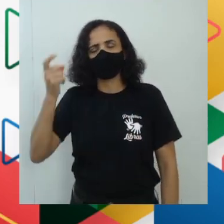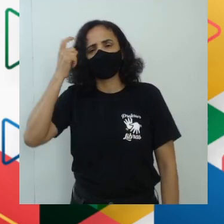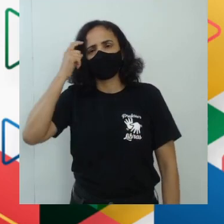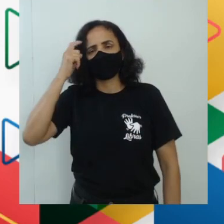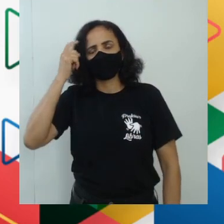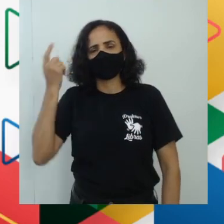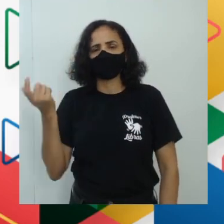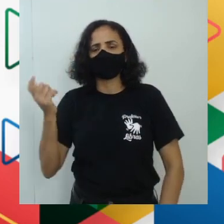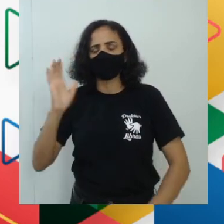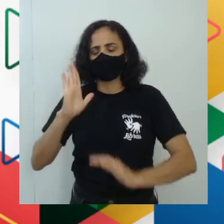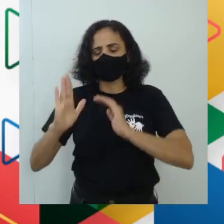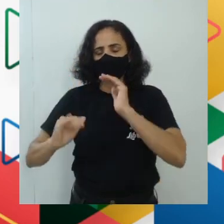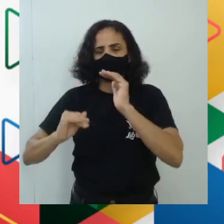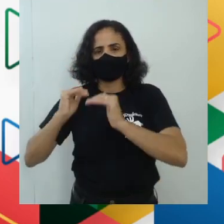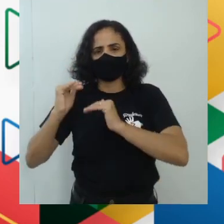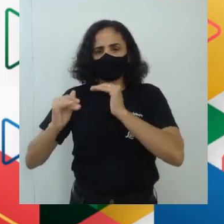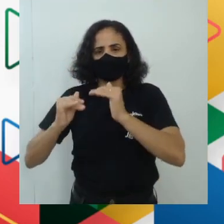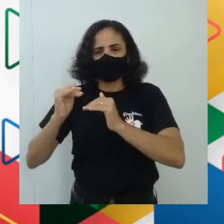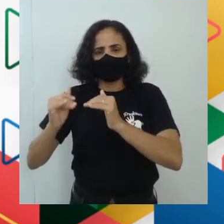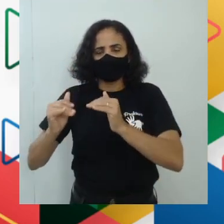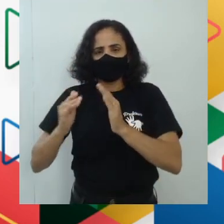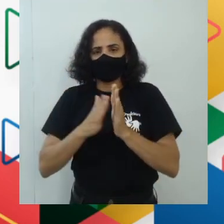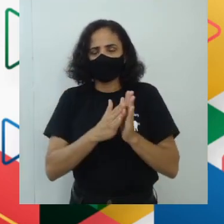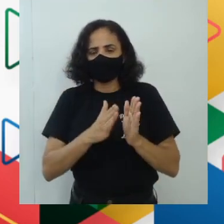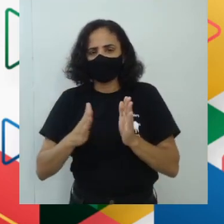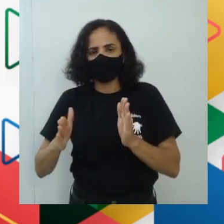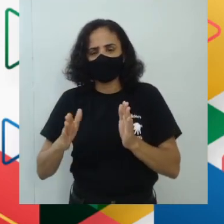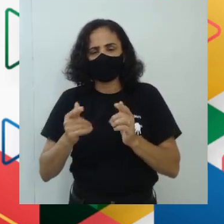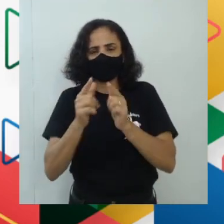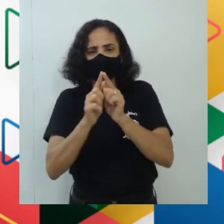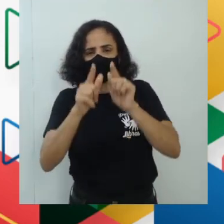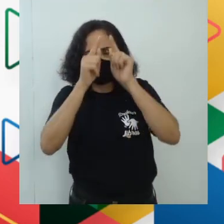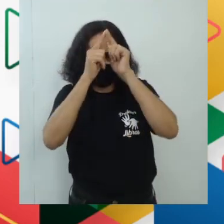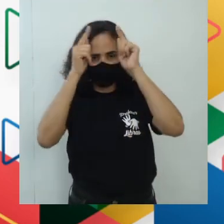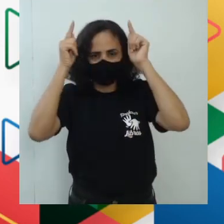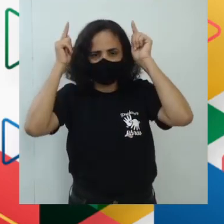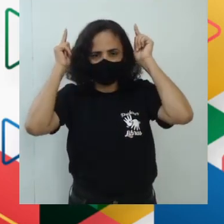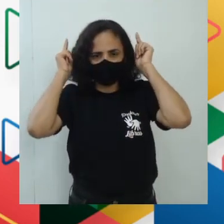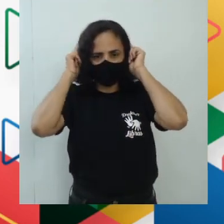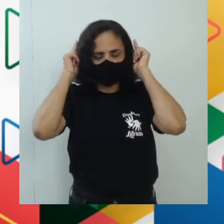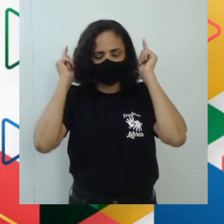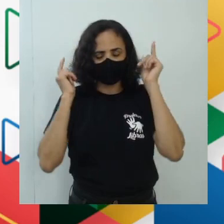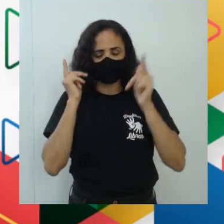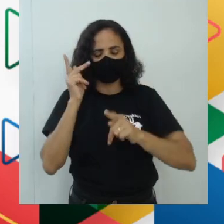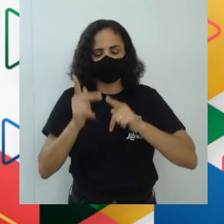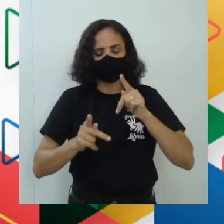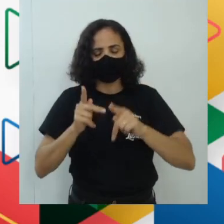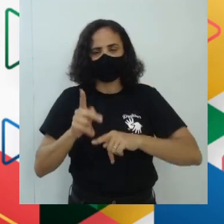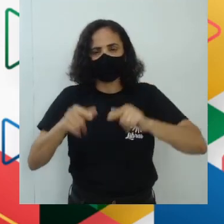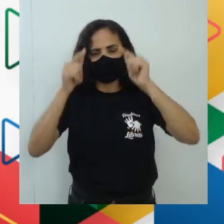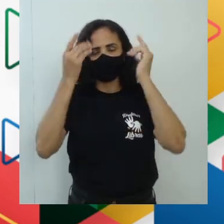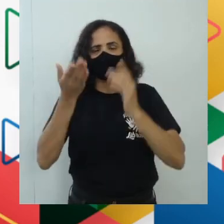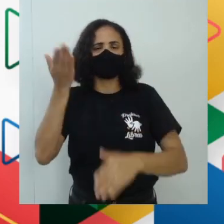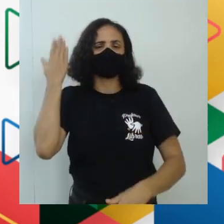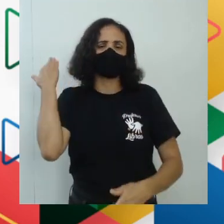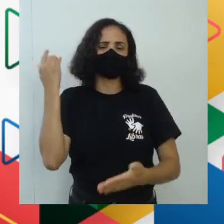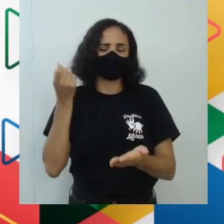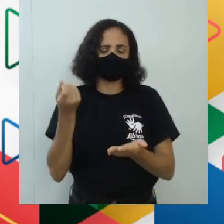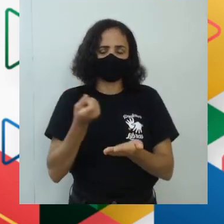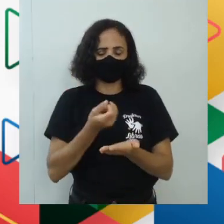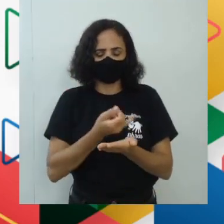razão ou a razão certo? e ali os gregos as colônias gregas começam a desenvolver a escrita